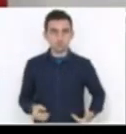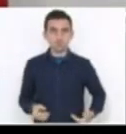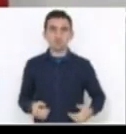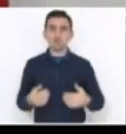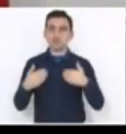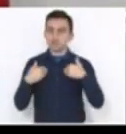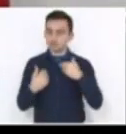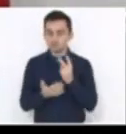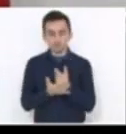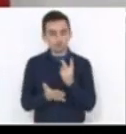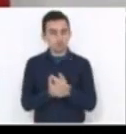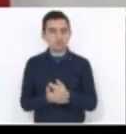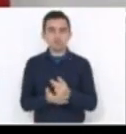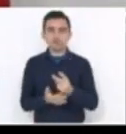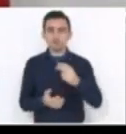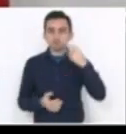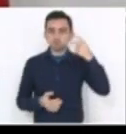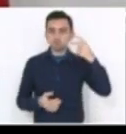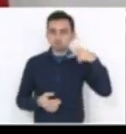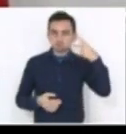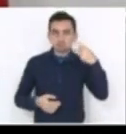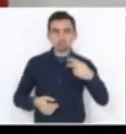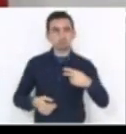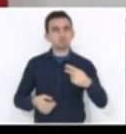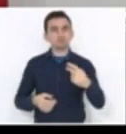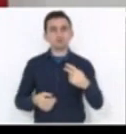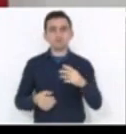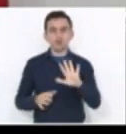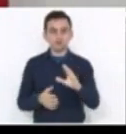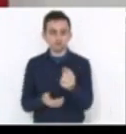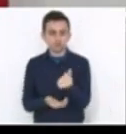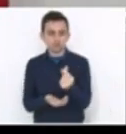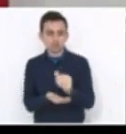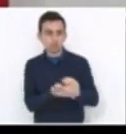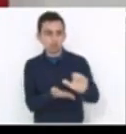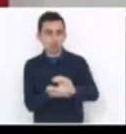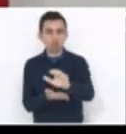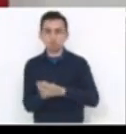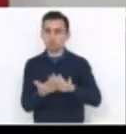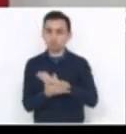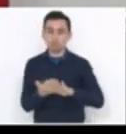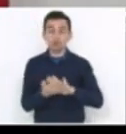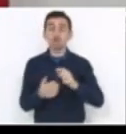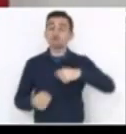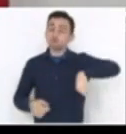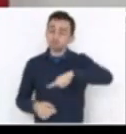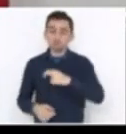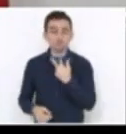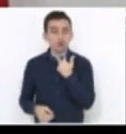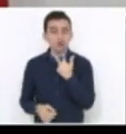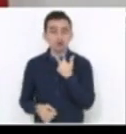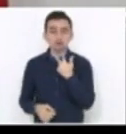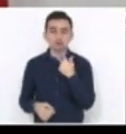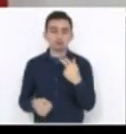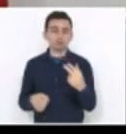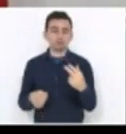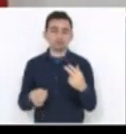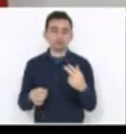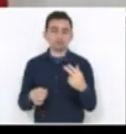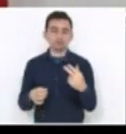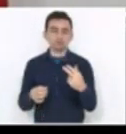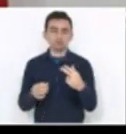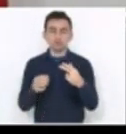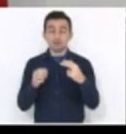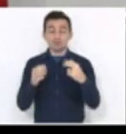sem ter recurso para destinar os municípios, e acho que a gente não pode perder este foco. O